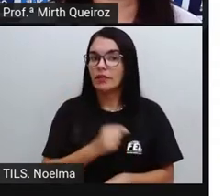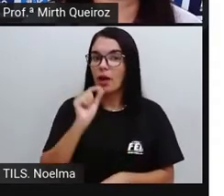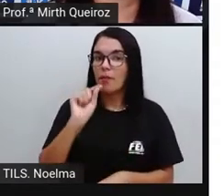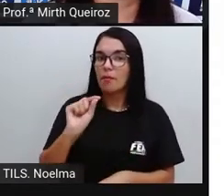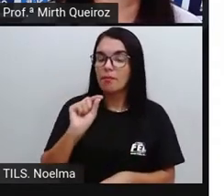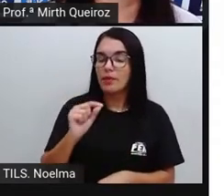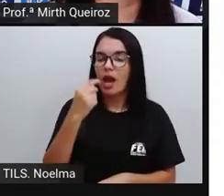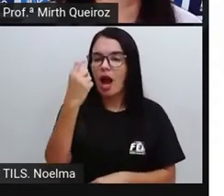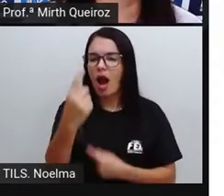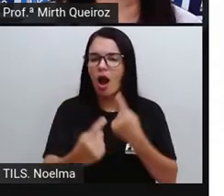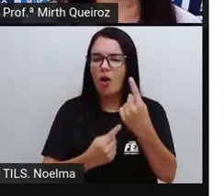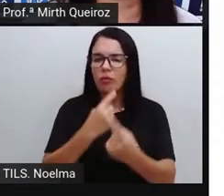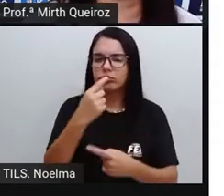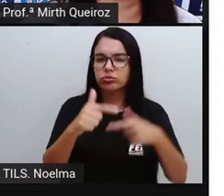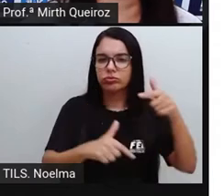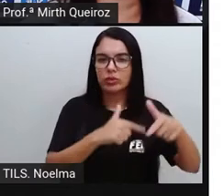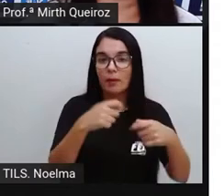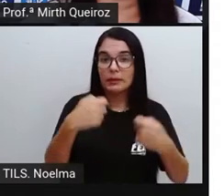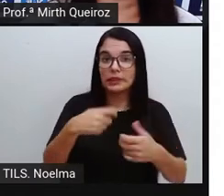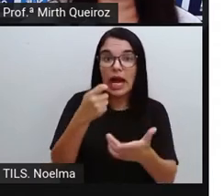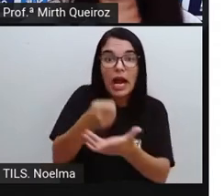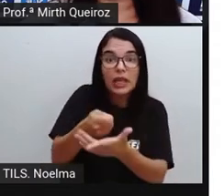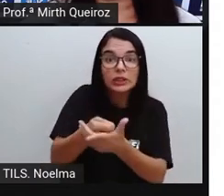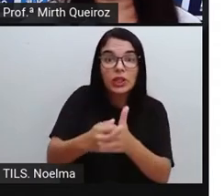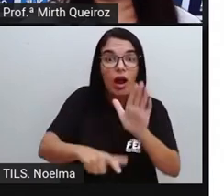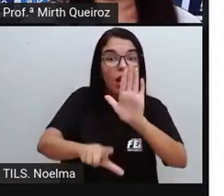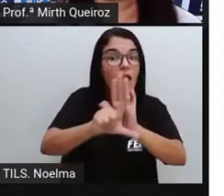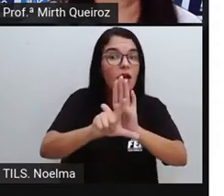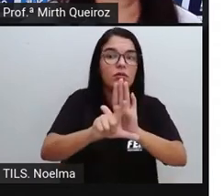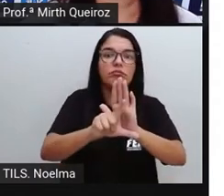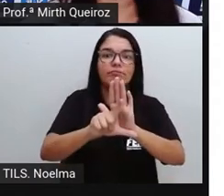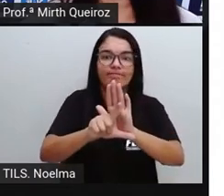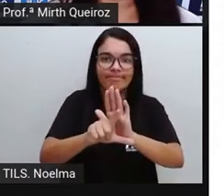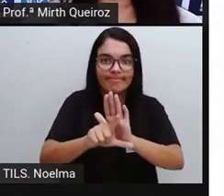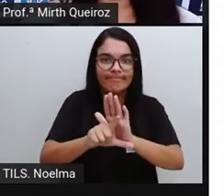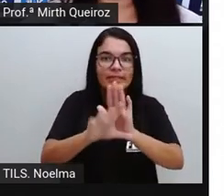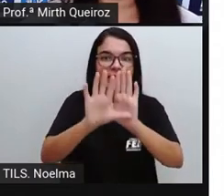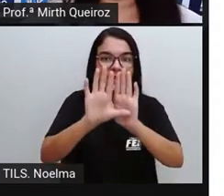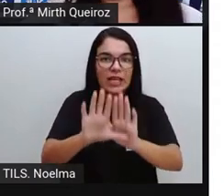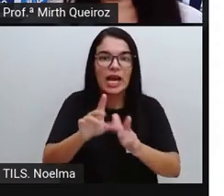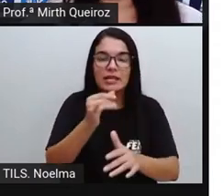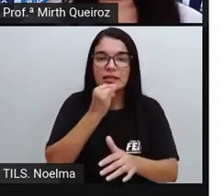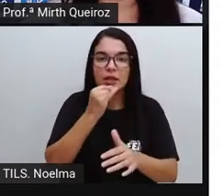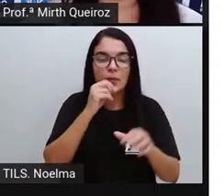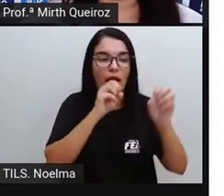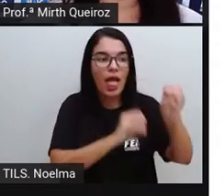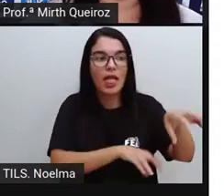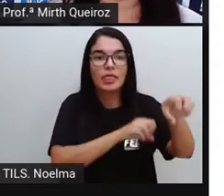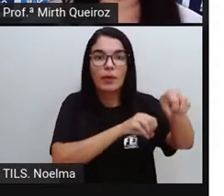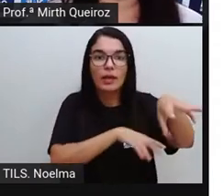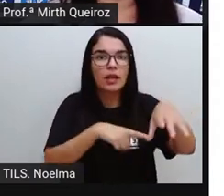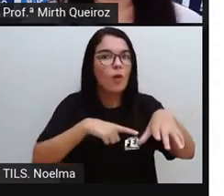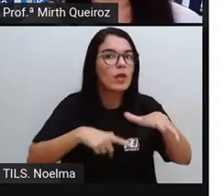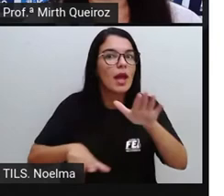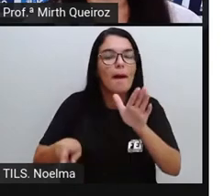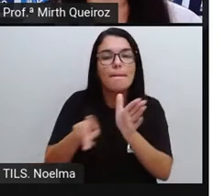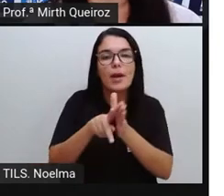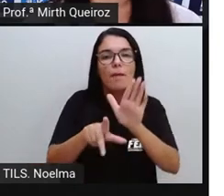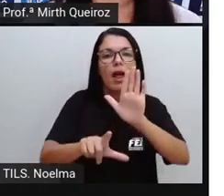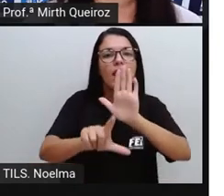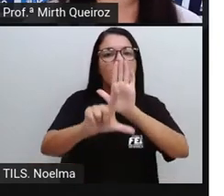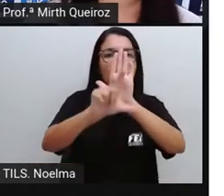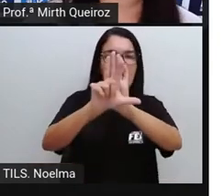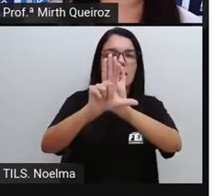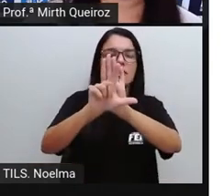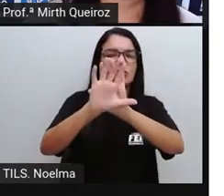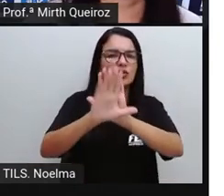desses serviços Eles precisam ser garantidos através da legislação Com a própria educação Nós temos a legislação, né? Na própria Constituição